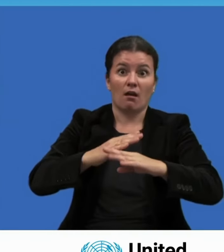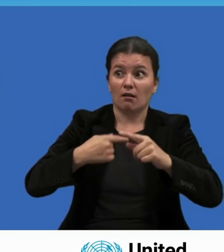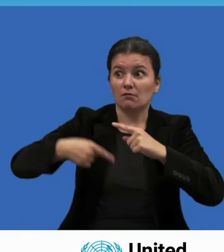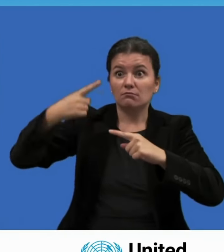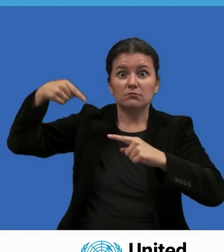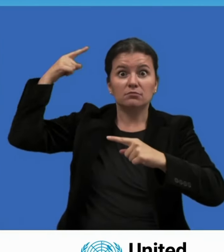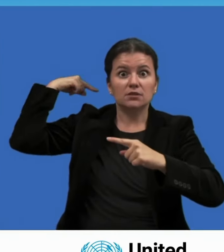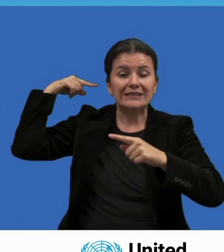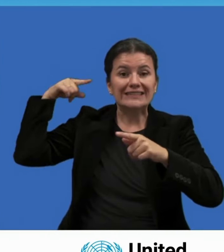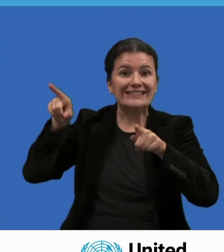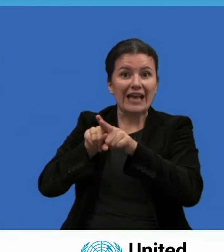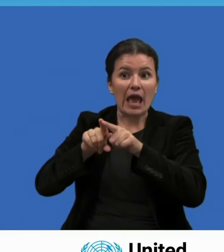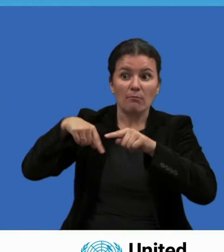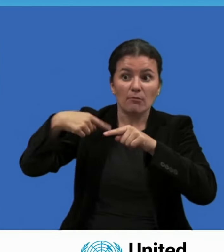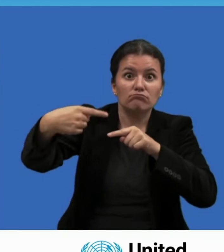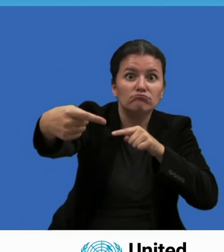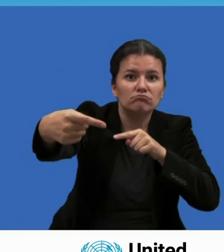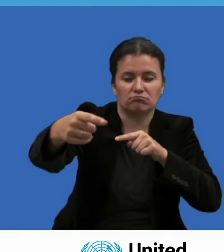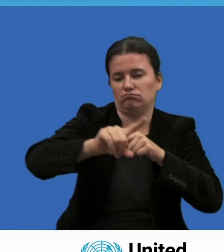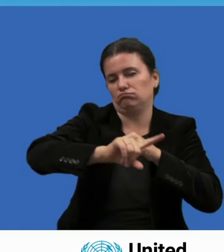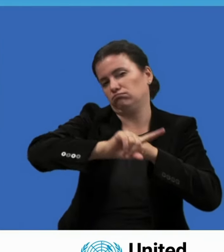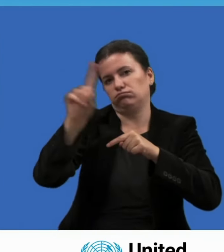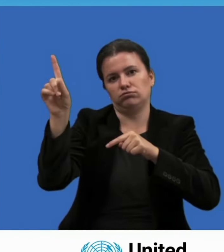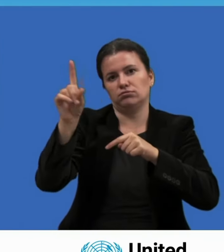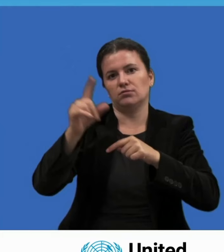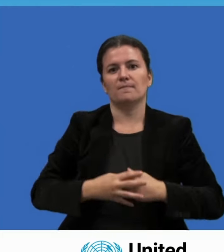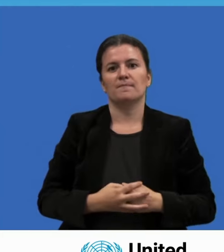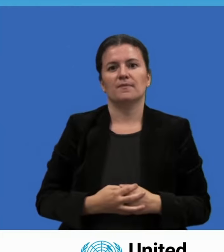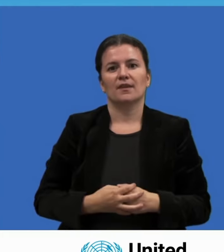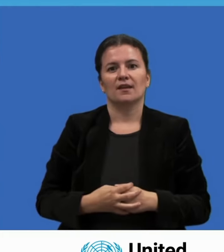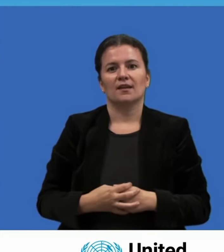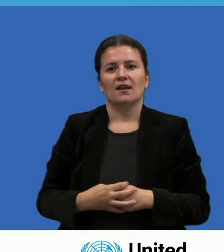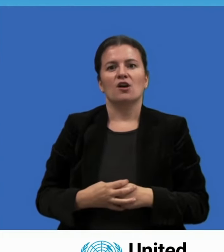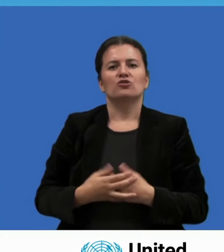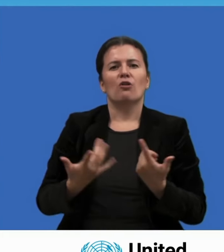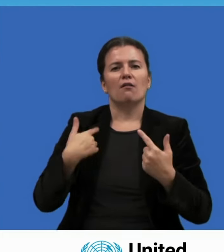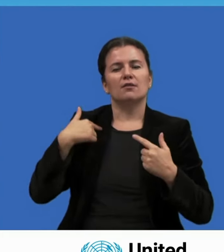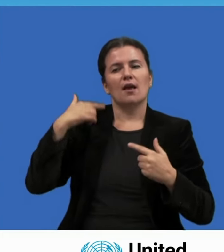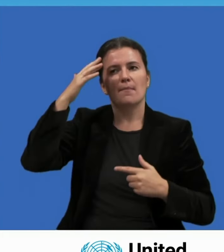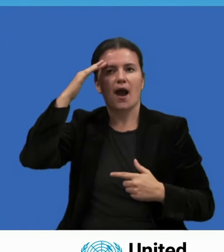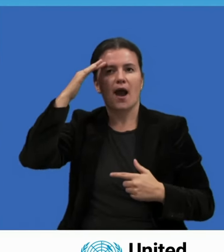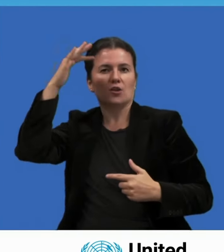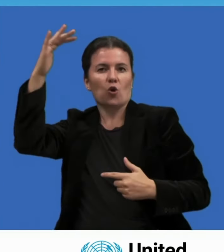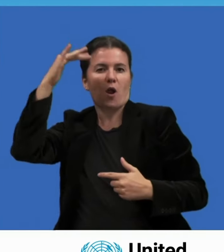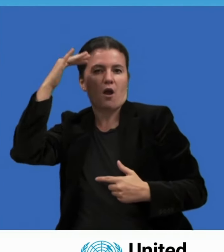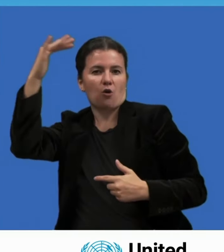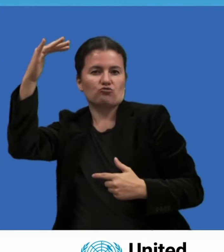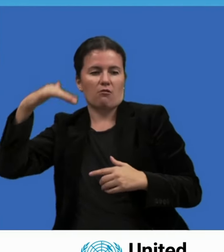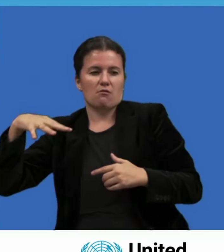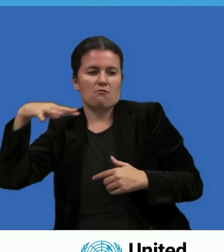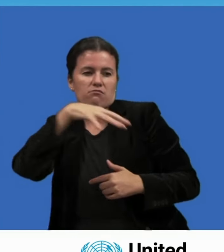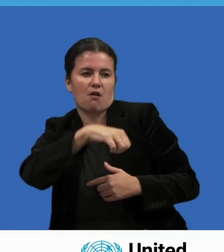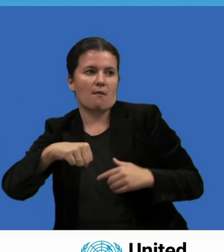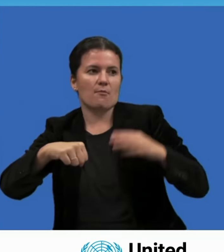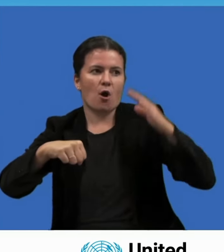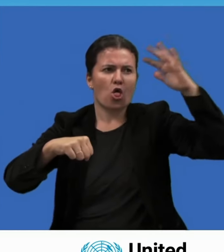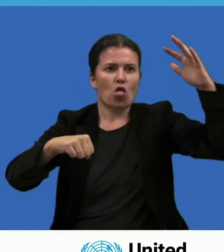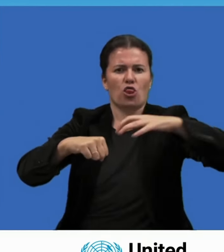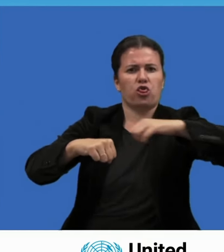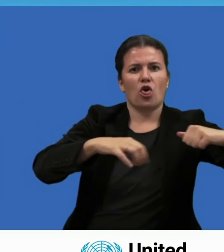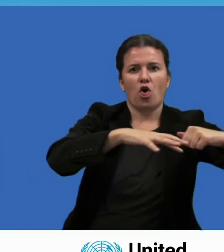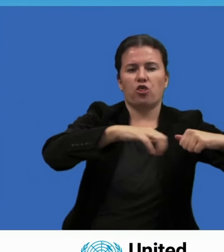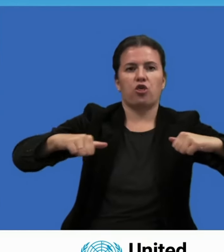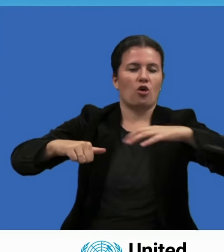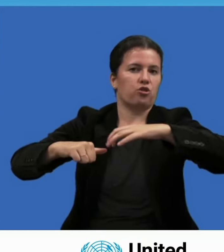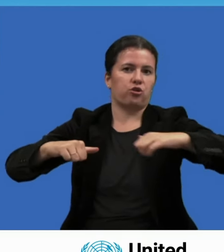Naturalizar a fome de 733 milhões de pessoas seria vergonhoso. Voltar